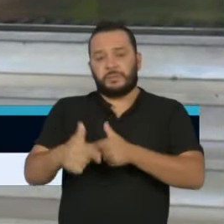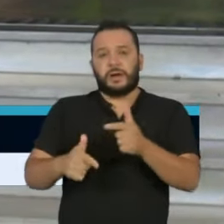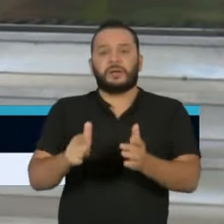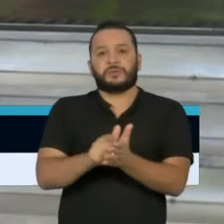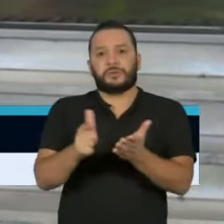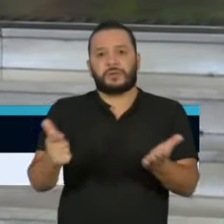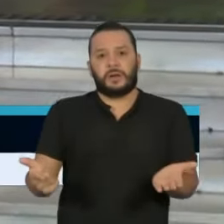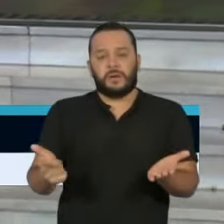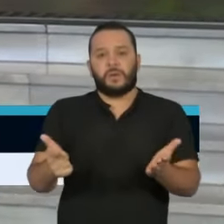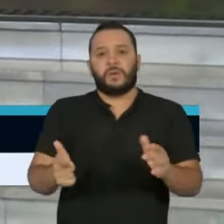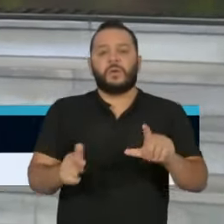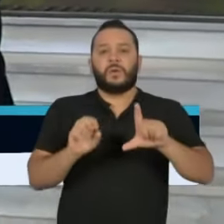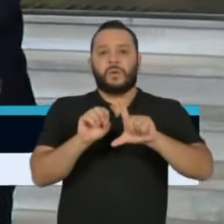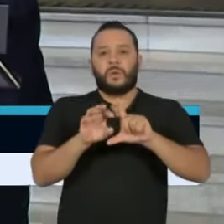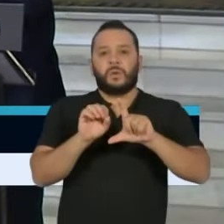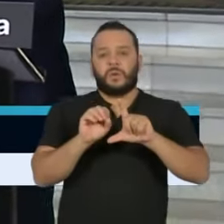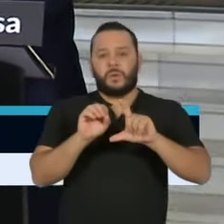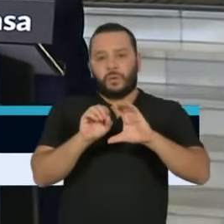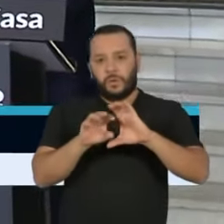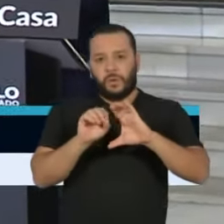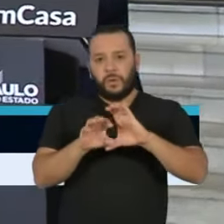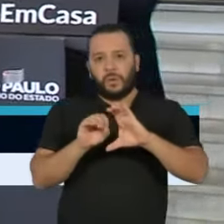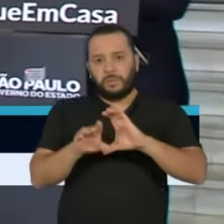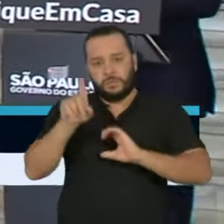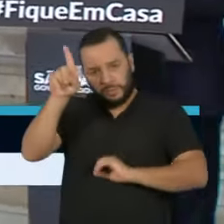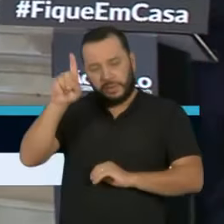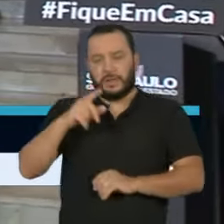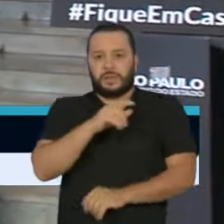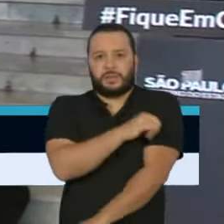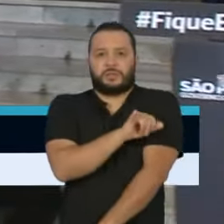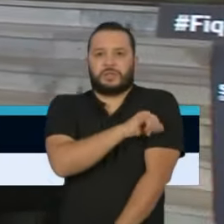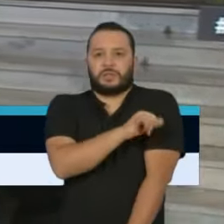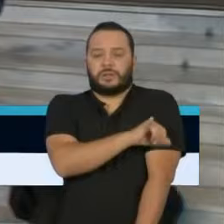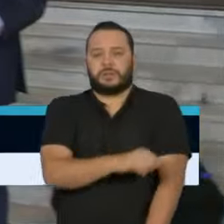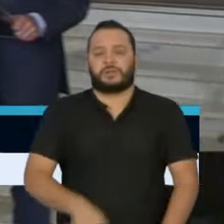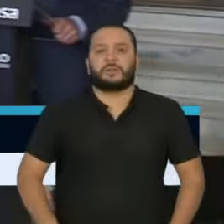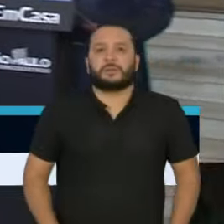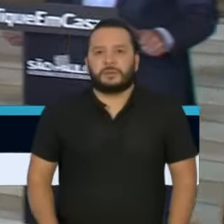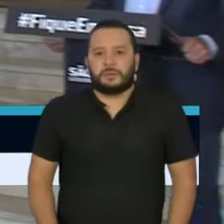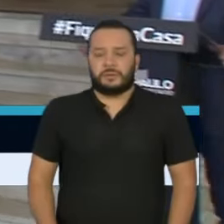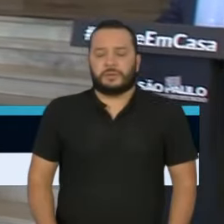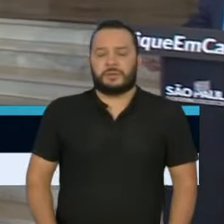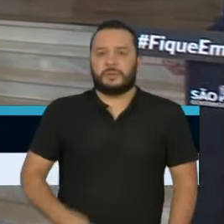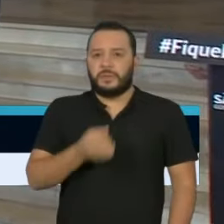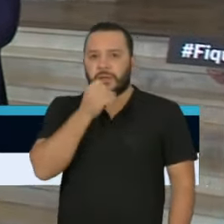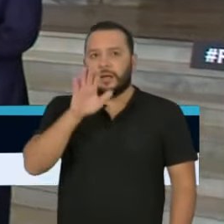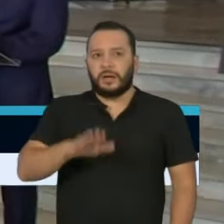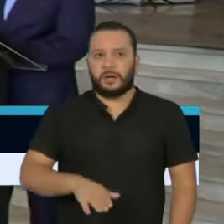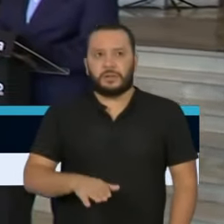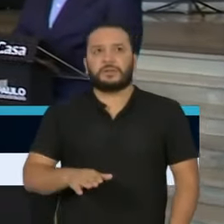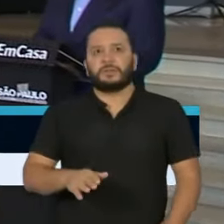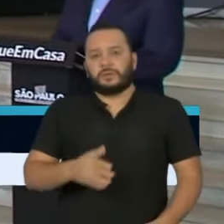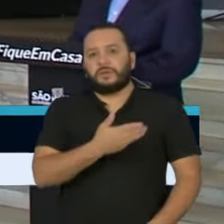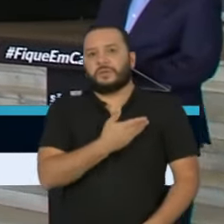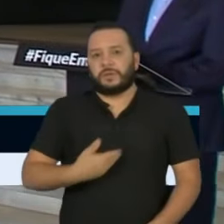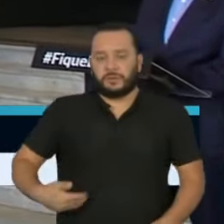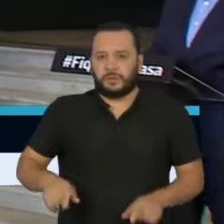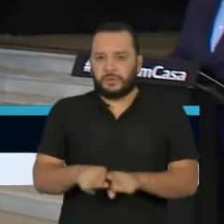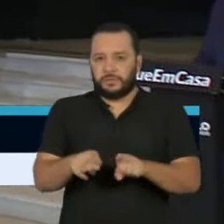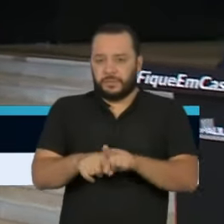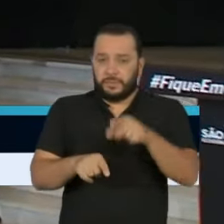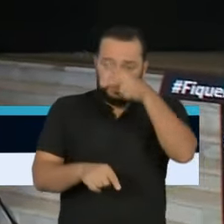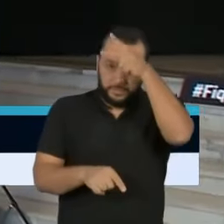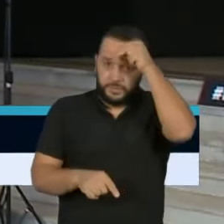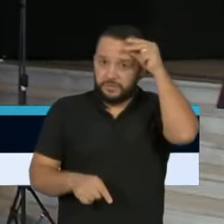do Rio de Janeiro. Silvia, boa tarde. Sua pergunta, por favor. Boa tarde, governador. Boa tarde, perfeito. Eu queria